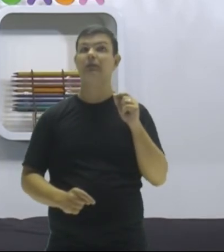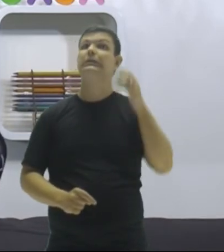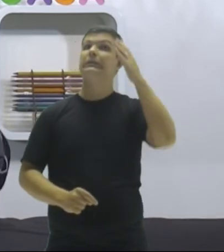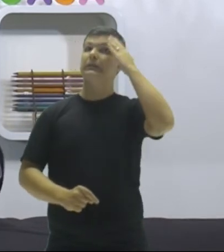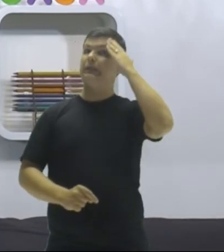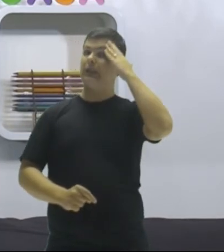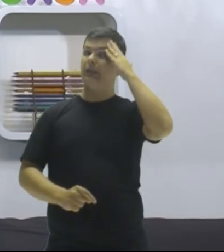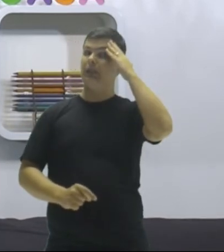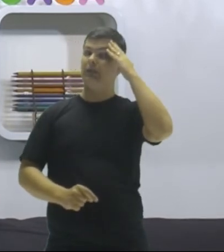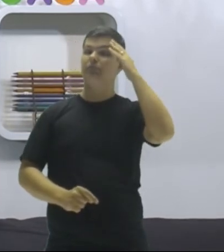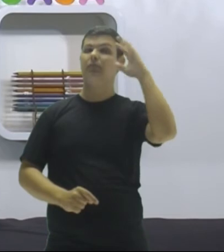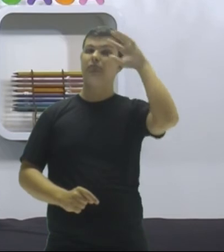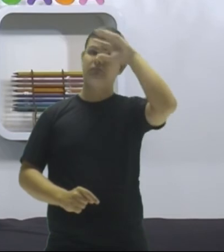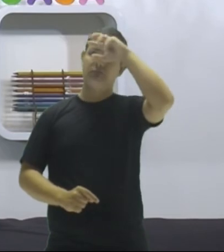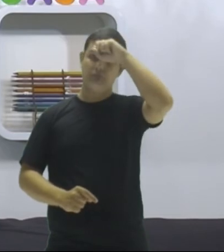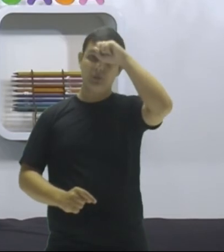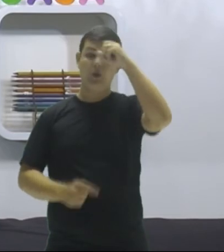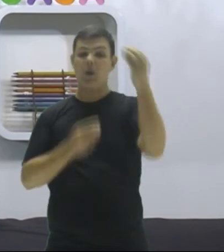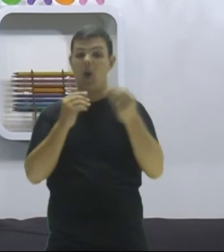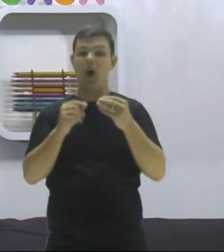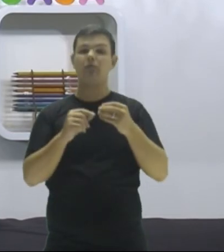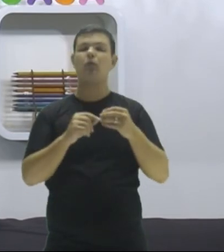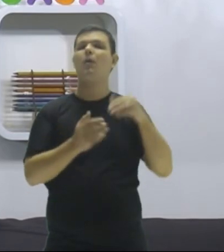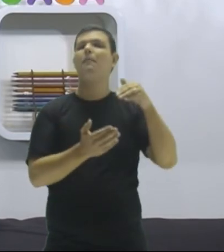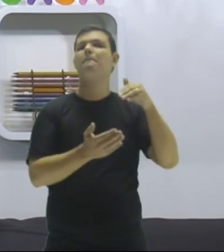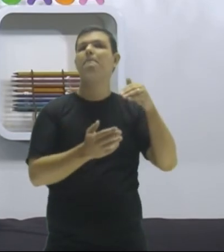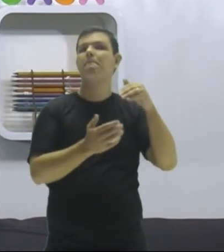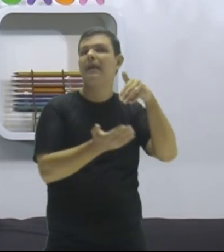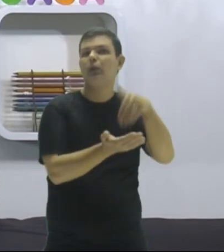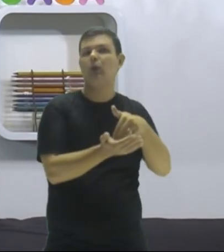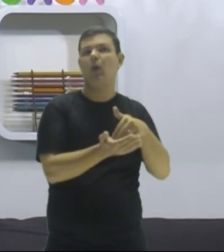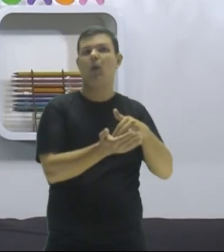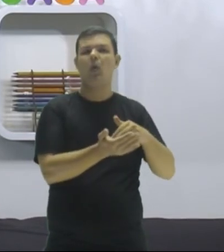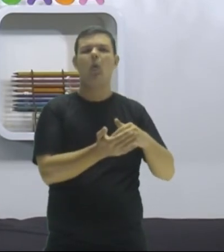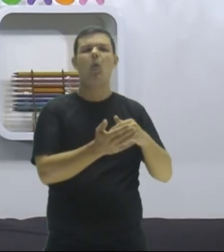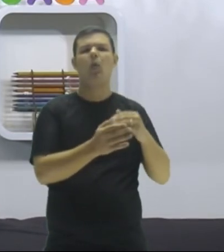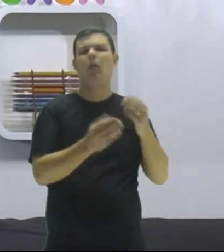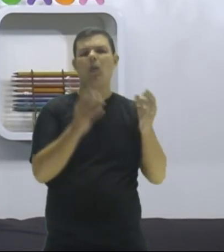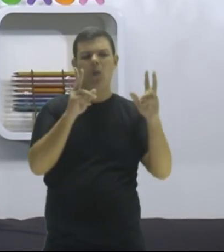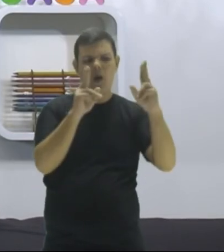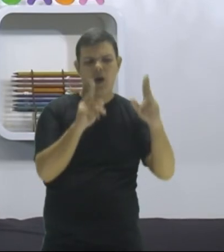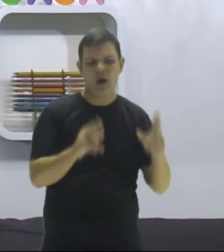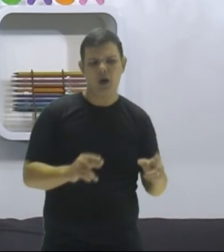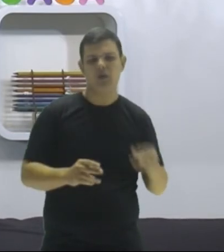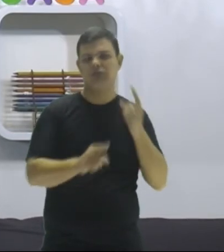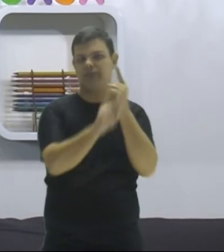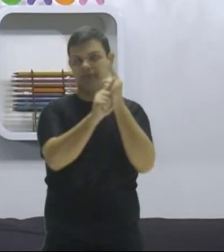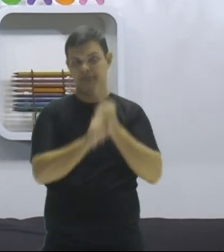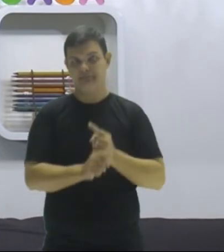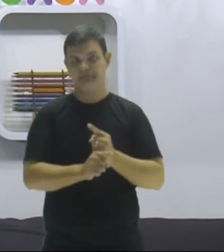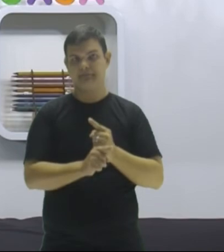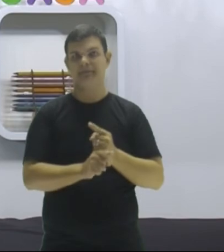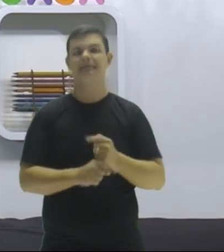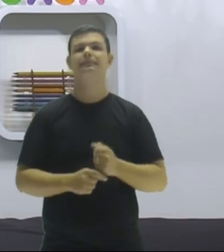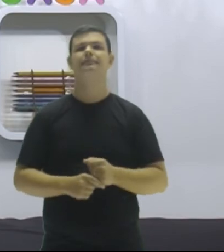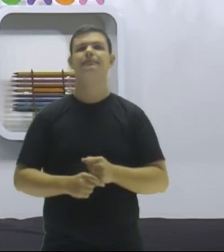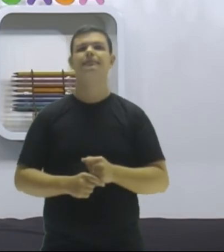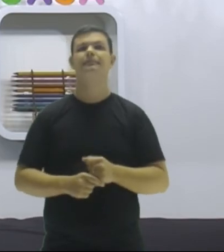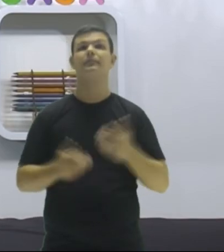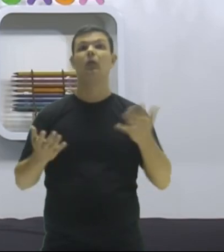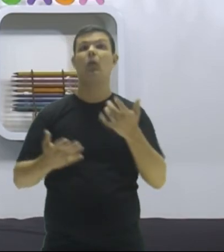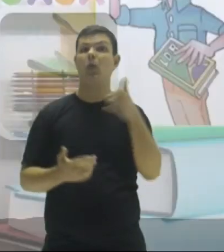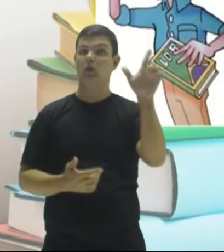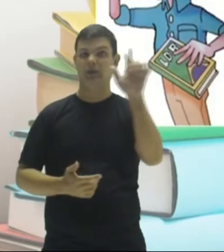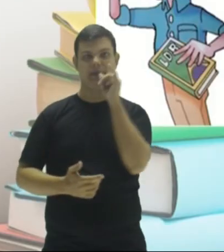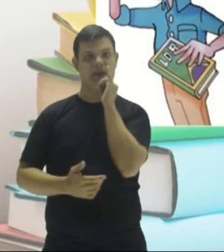sabem como achar o menor múltiplo comum de um número, tá ok? E eu mostrei para vocês de uma forma prática, tá? Vamos lá, pessoal. Mais um